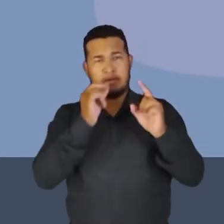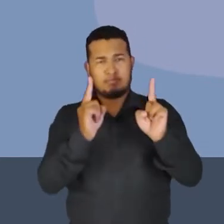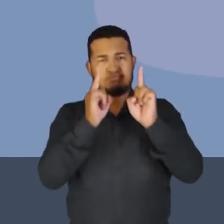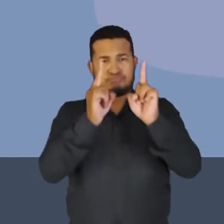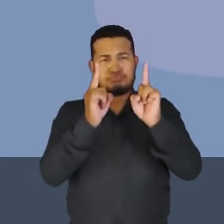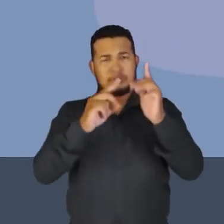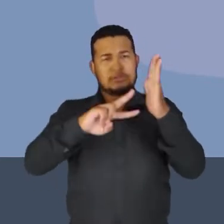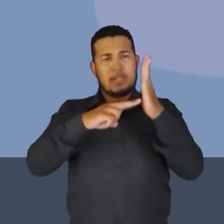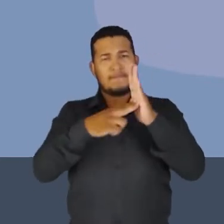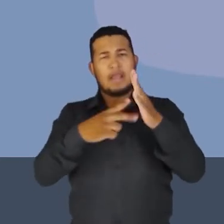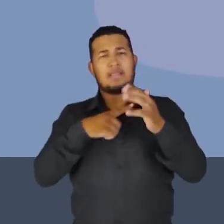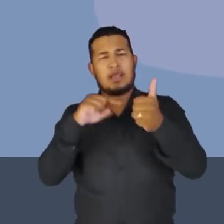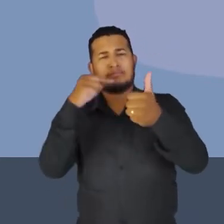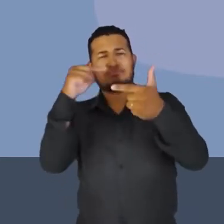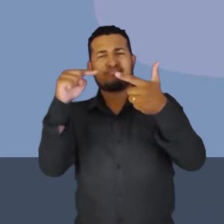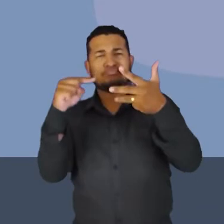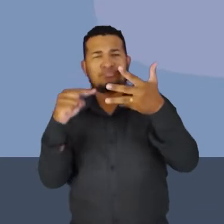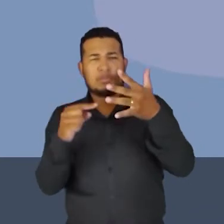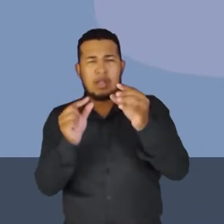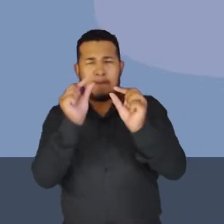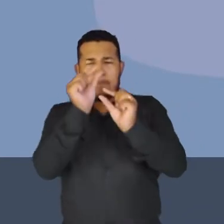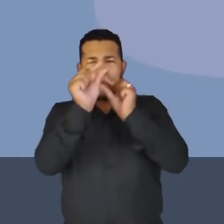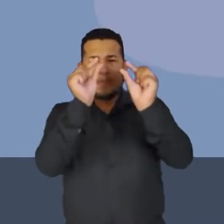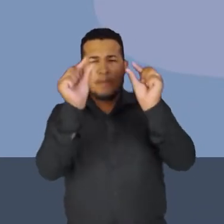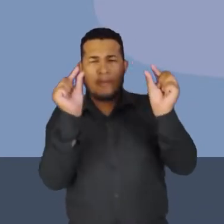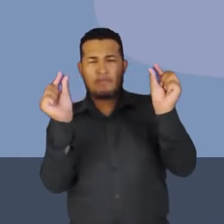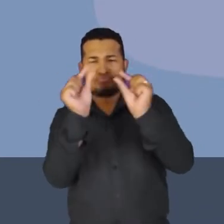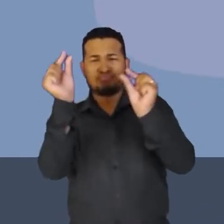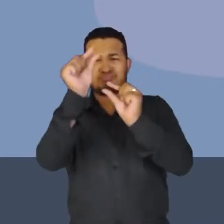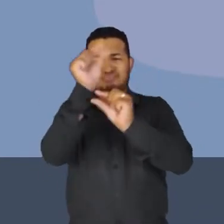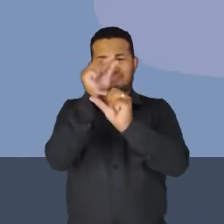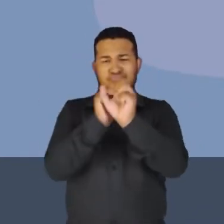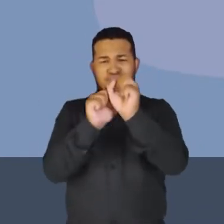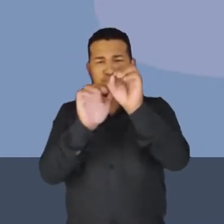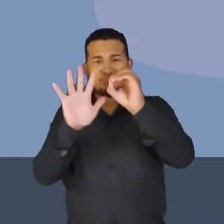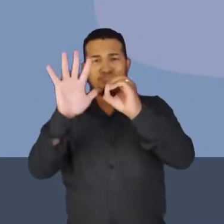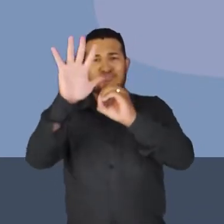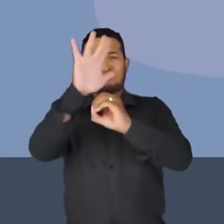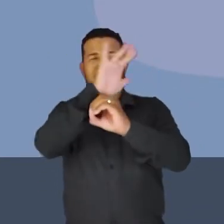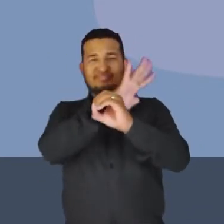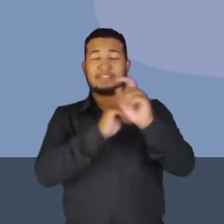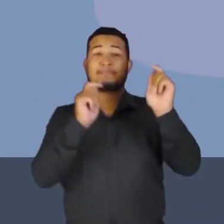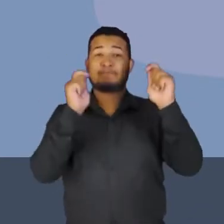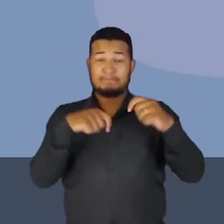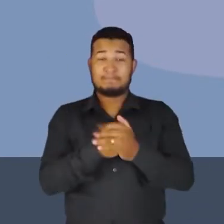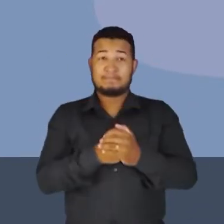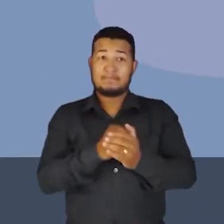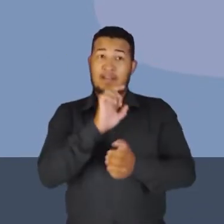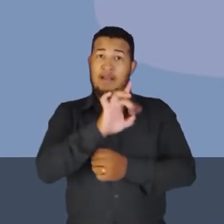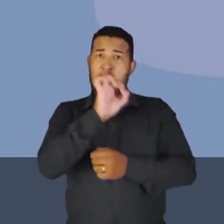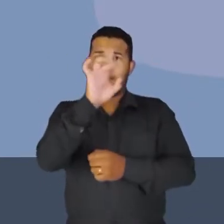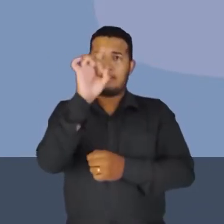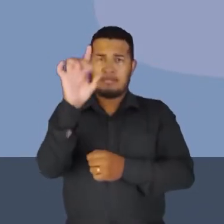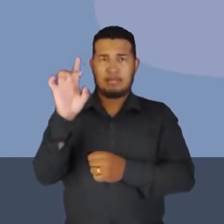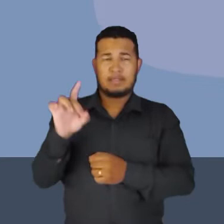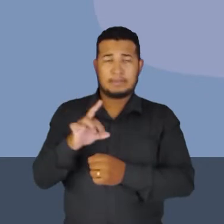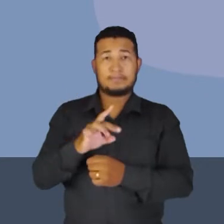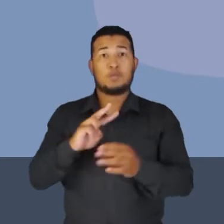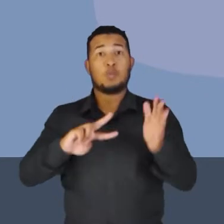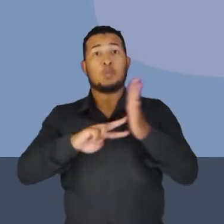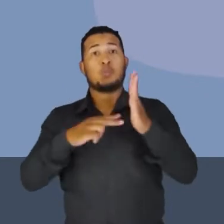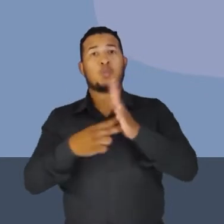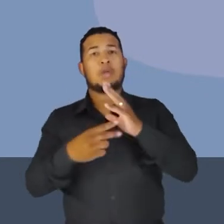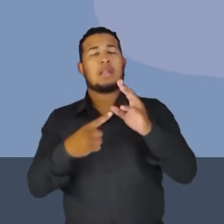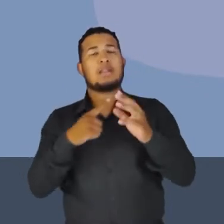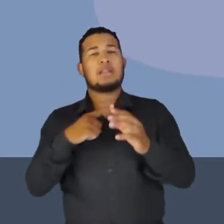vários pequenos domínios magnéticos. E estes domínios, cada um independente, está tendo